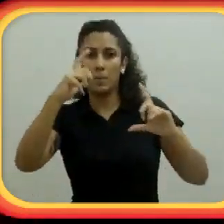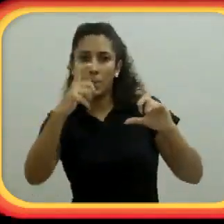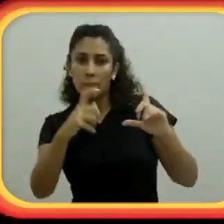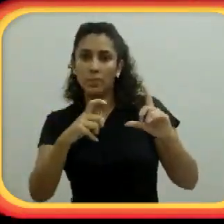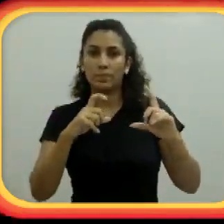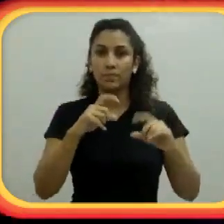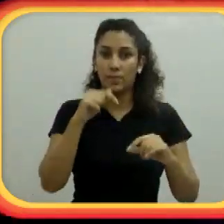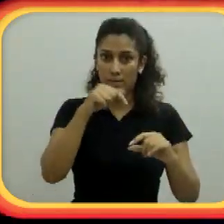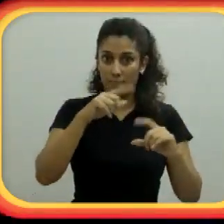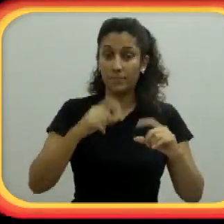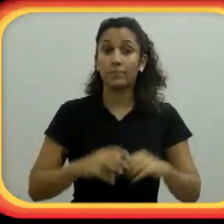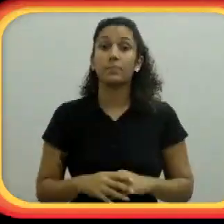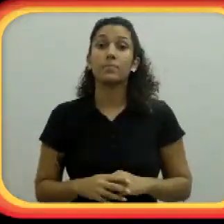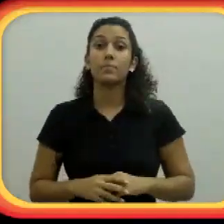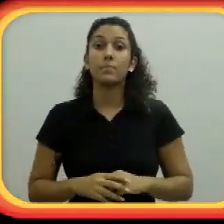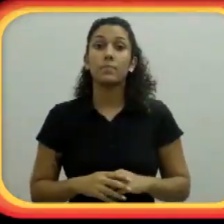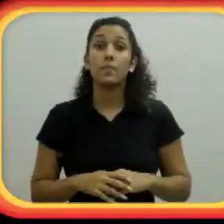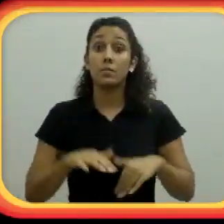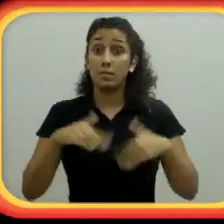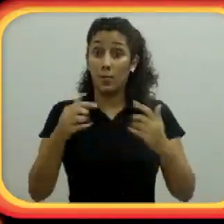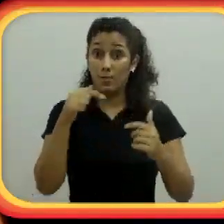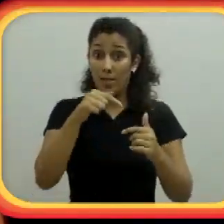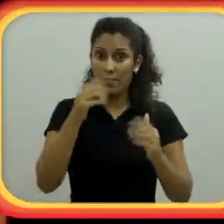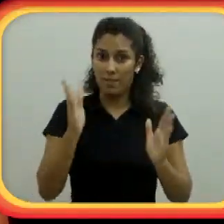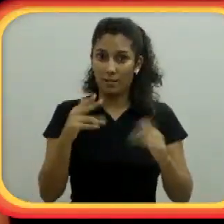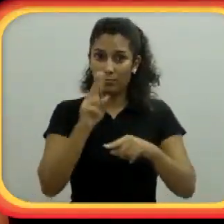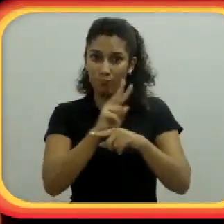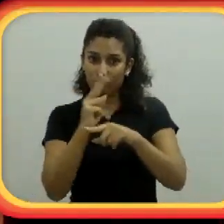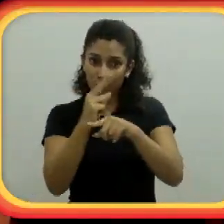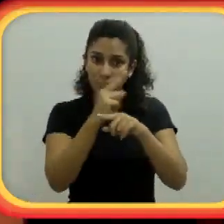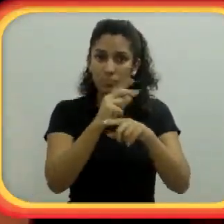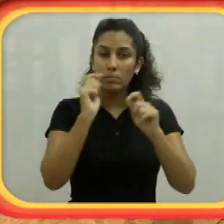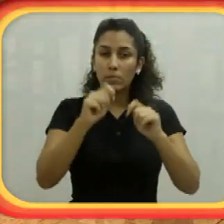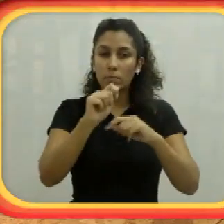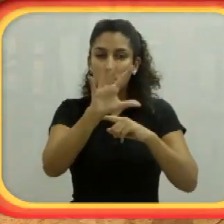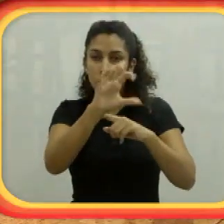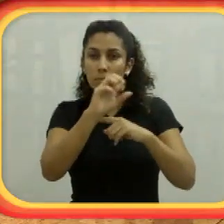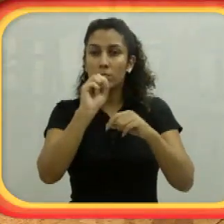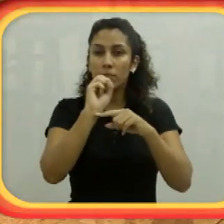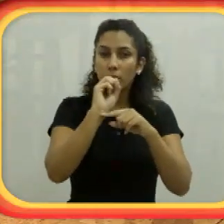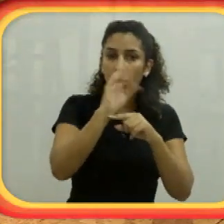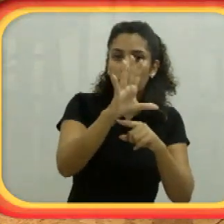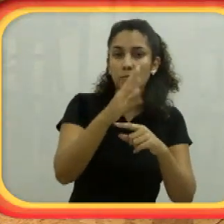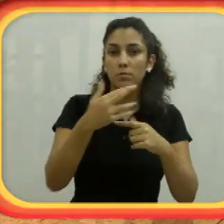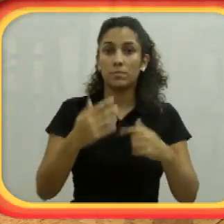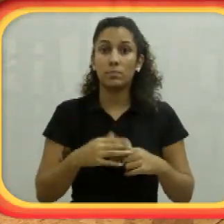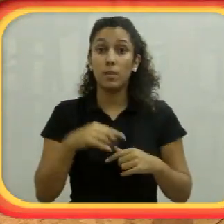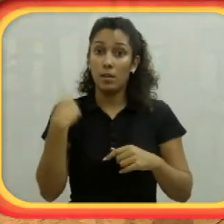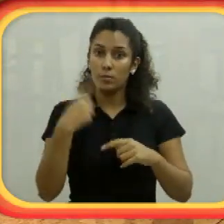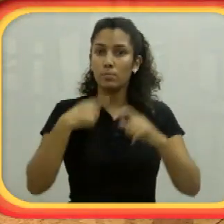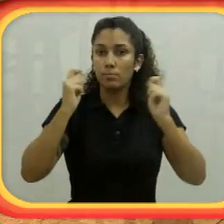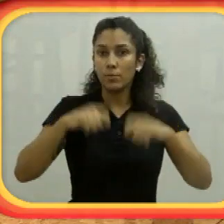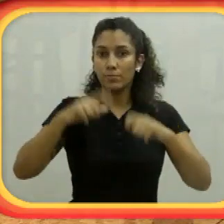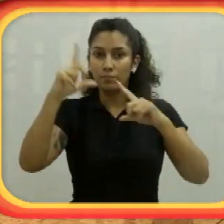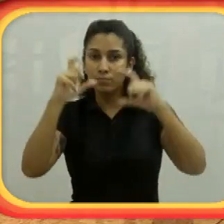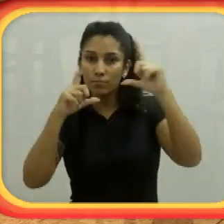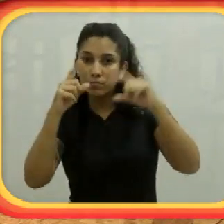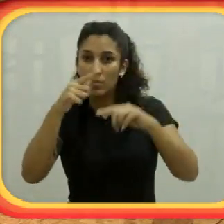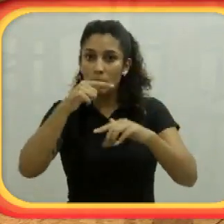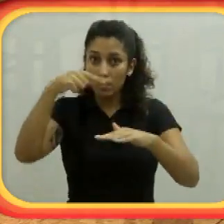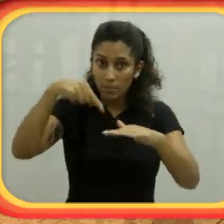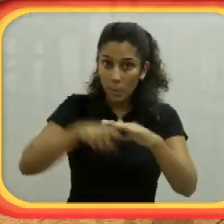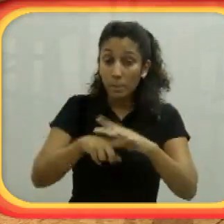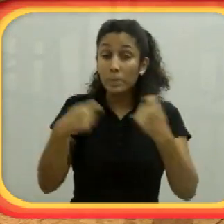E ela tem acesso a todos os botões e todas as funcionalidades da máquina. Além dessa caixa estanque, ele tem que ter as